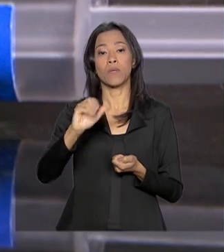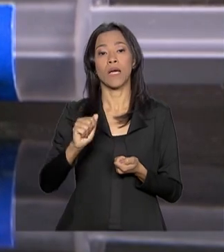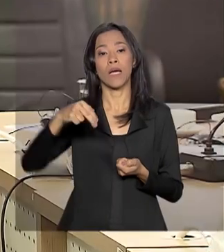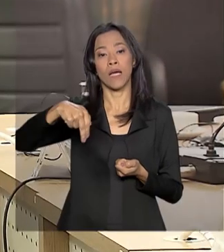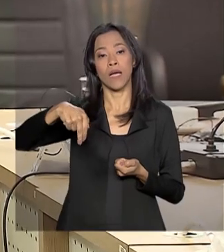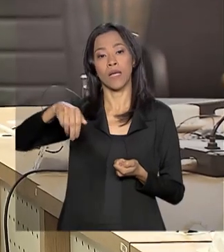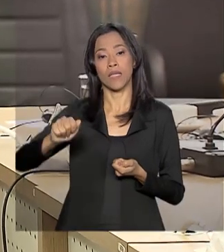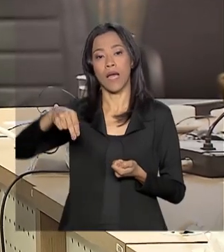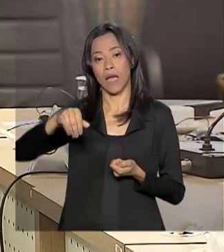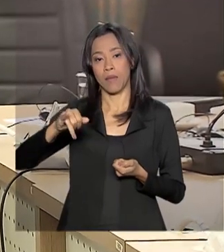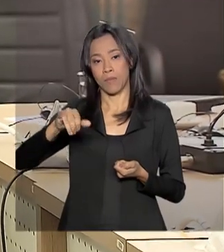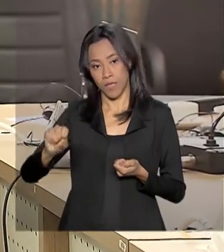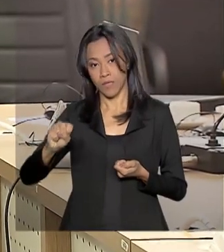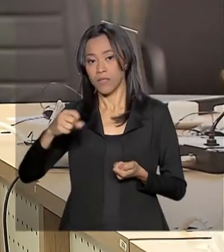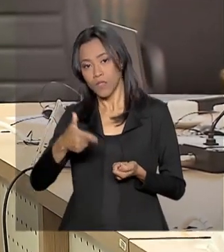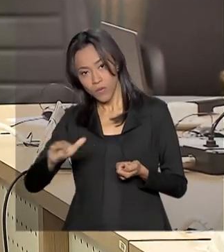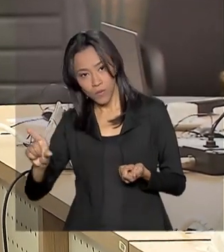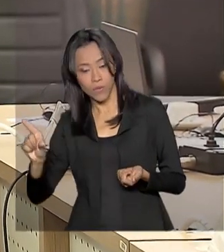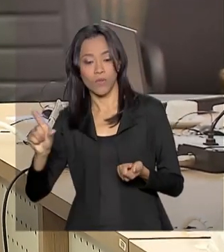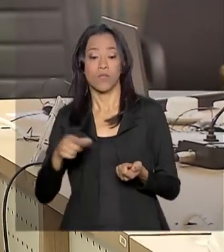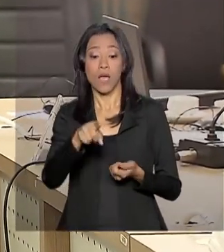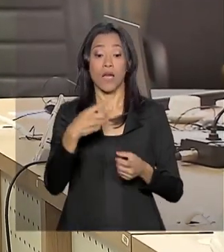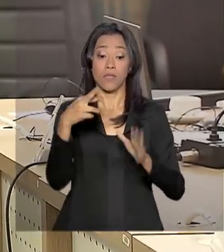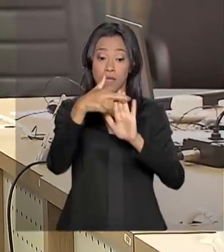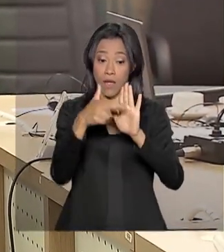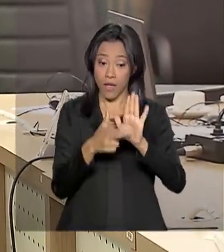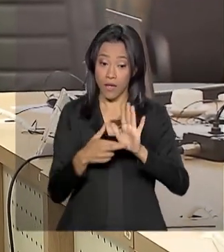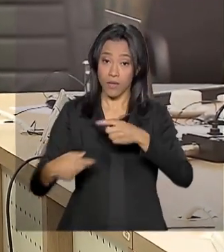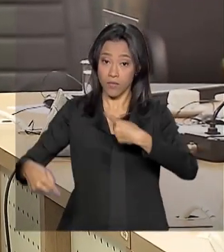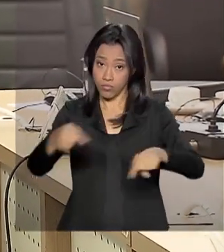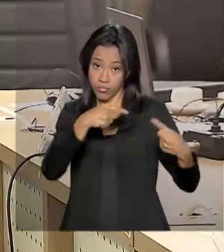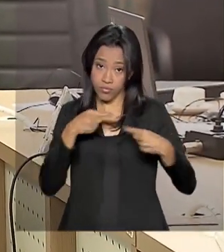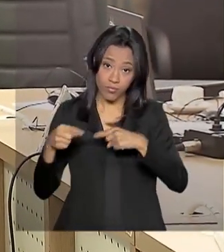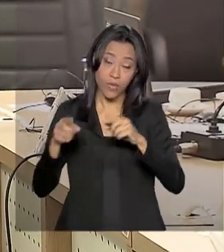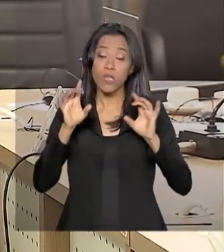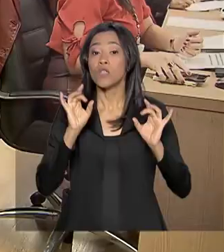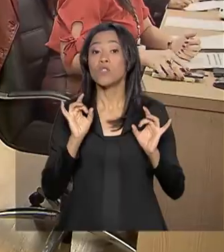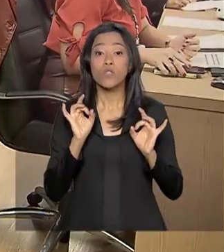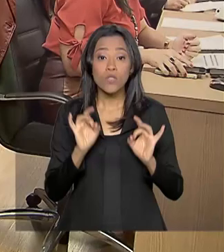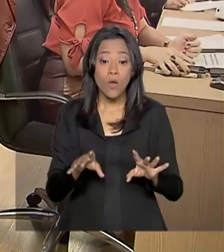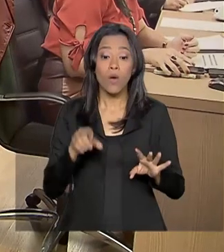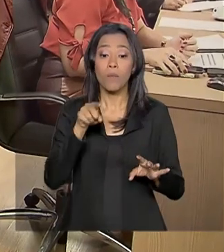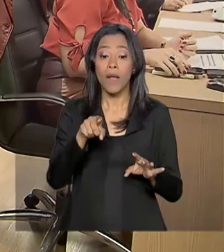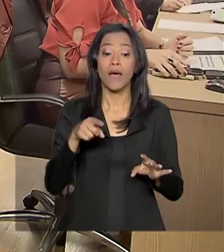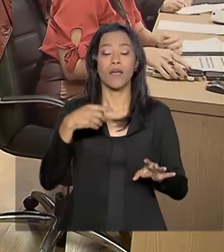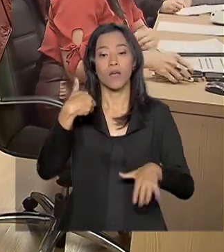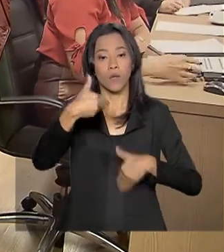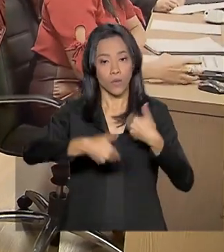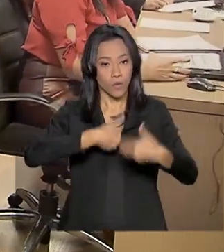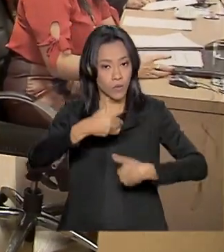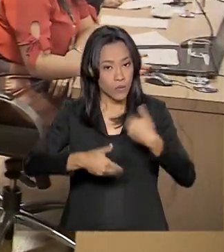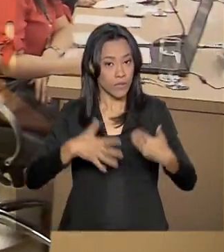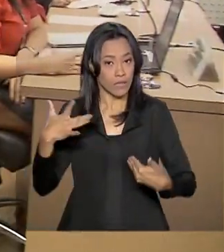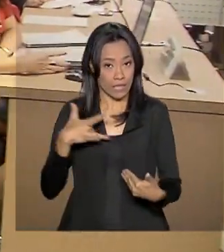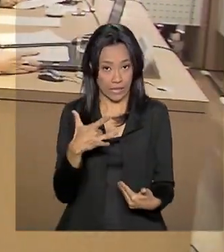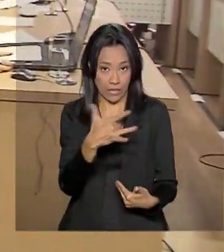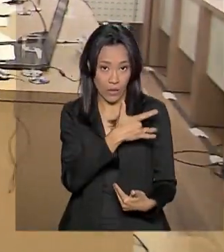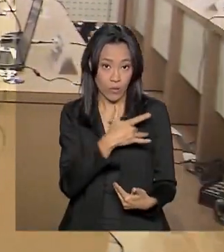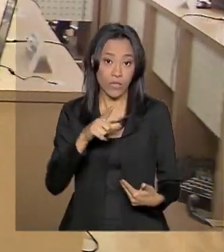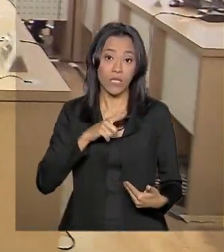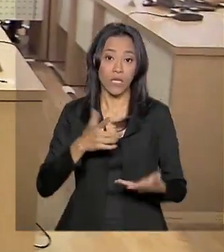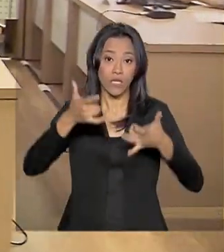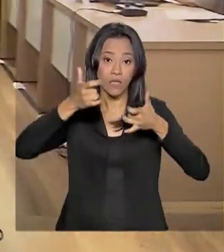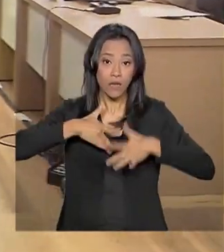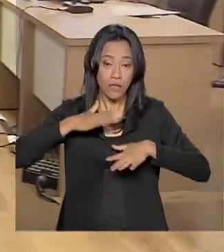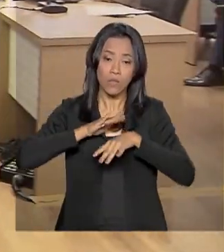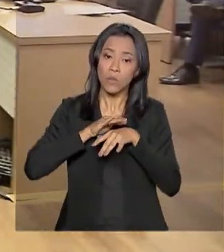derivados. As normas em discussão valem apenas para os casos com indicação terapêutica de pacientes com doenças